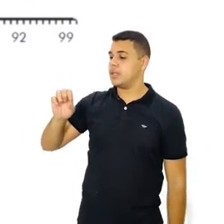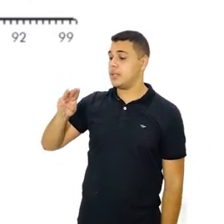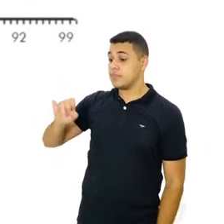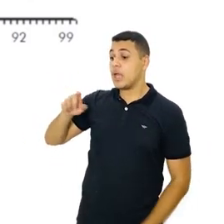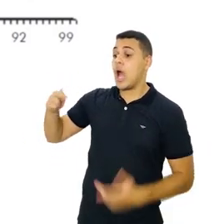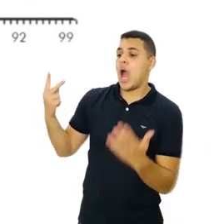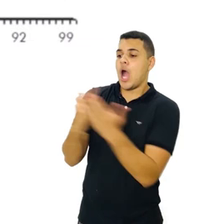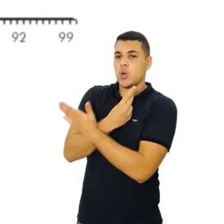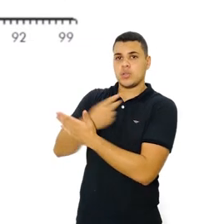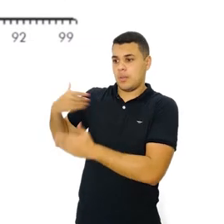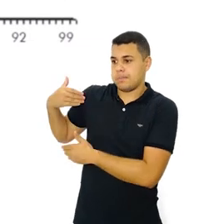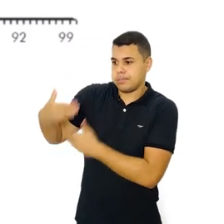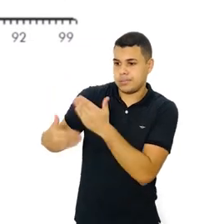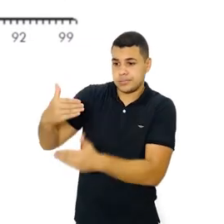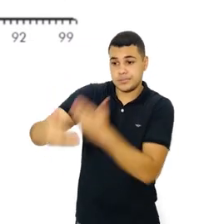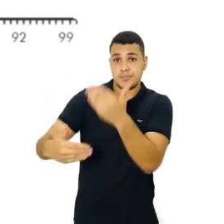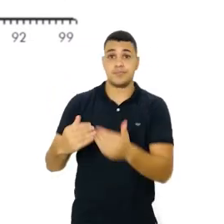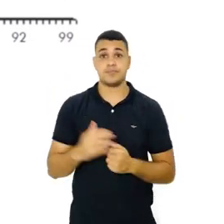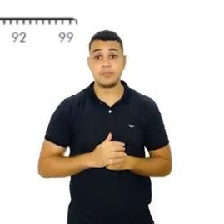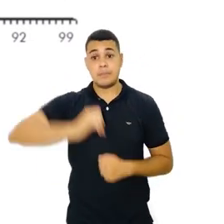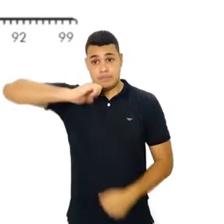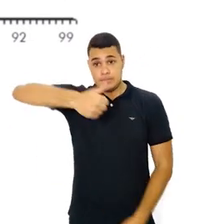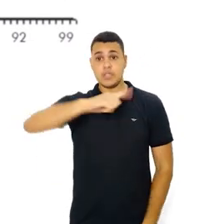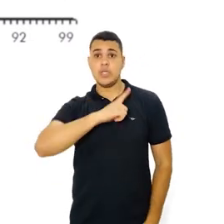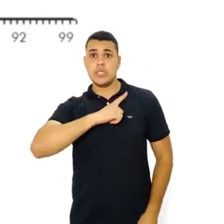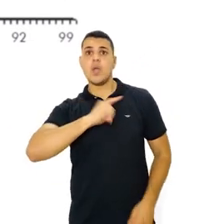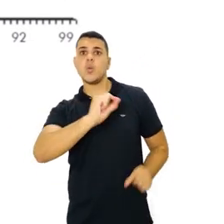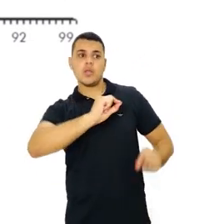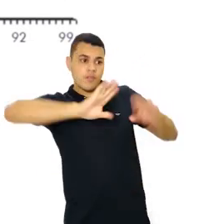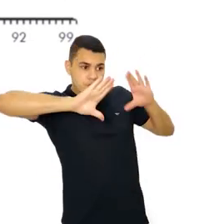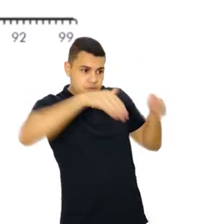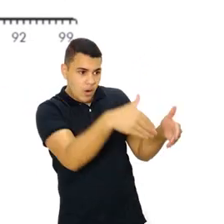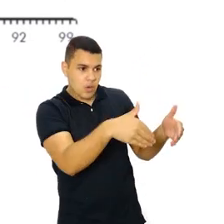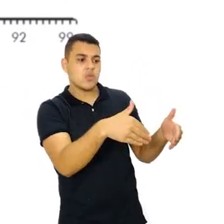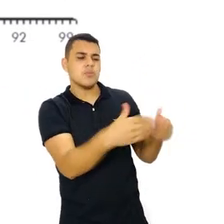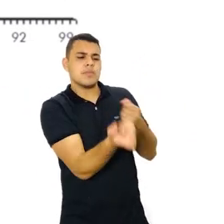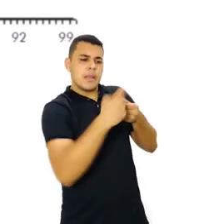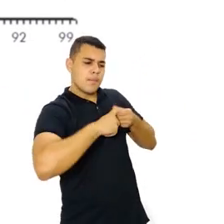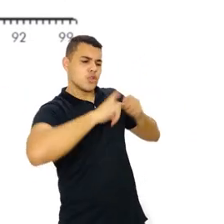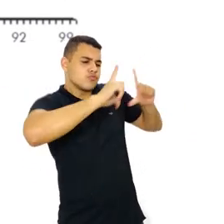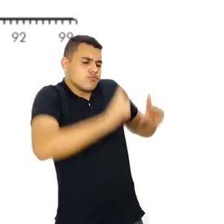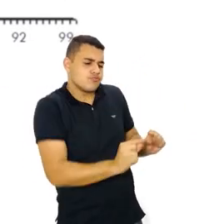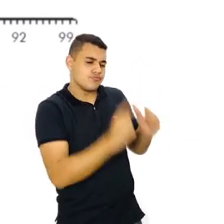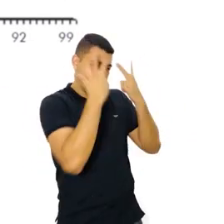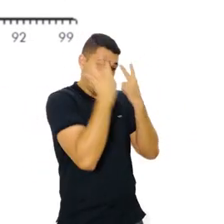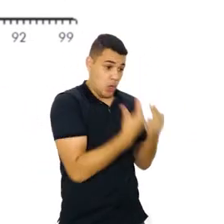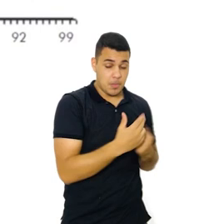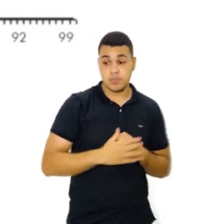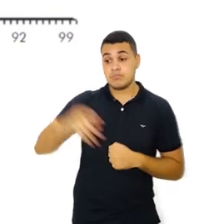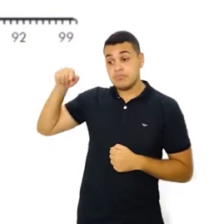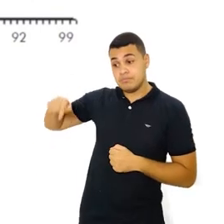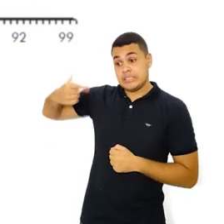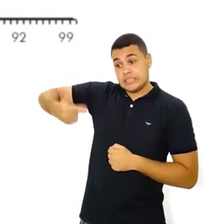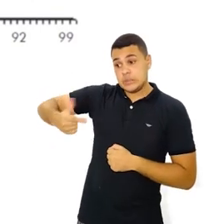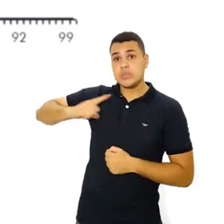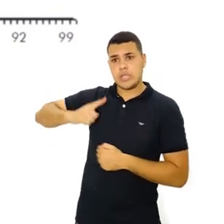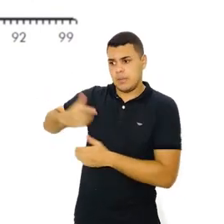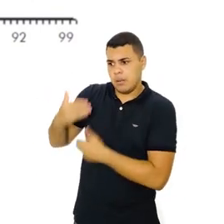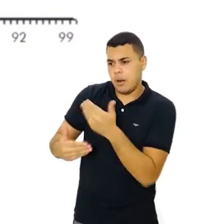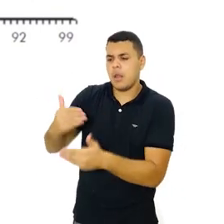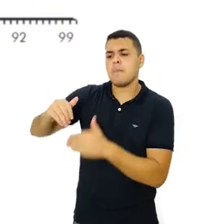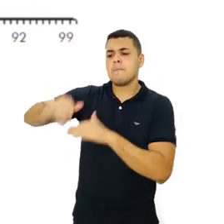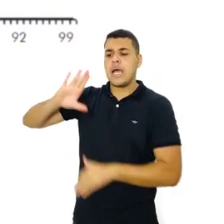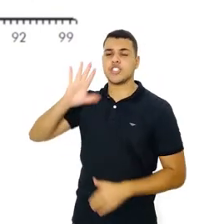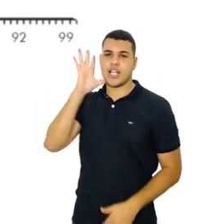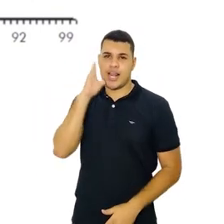comum e uma epidemia propagada. Vê-se que na primeira há uma explosão de casos e depois voltando ao normal. Na